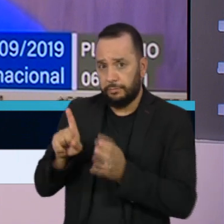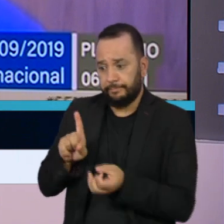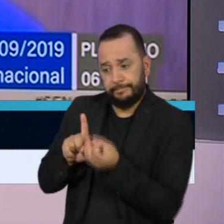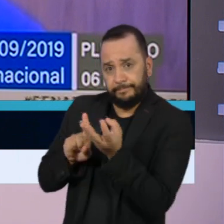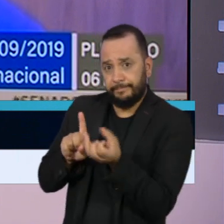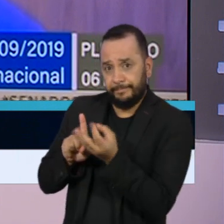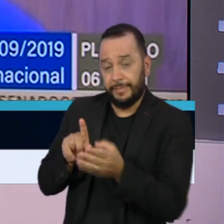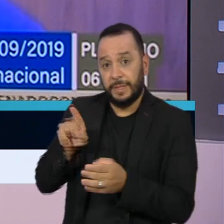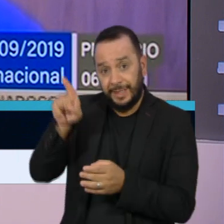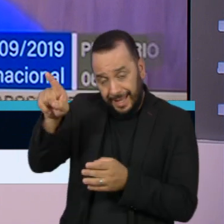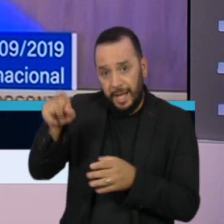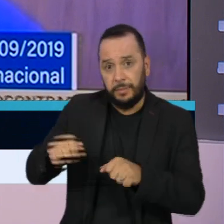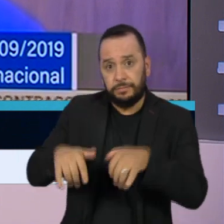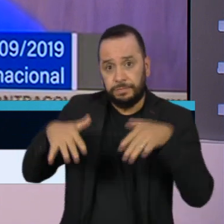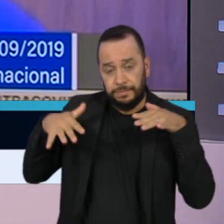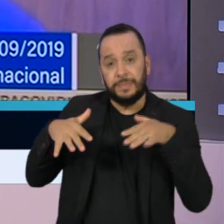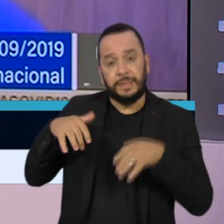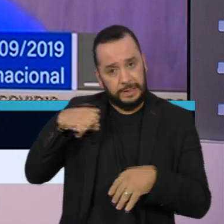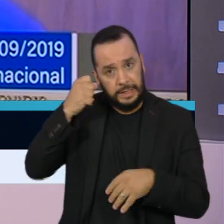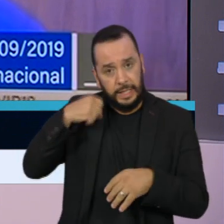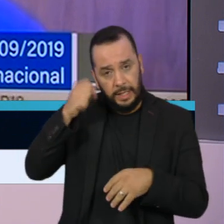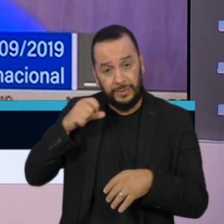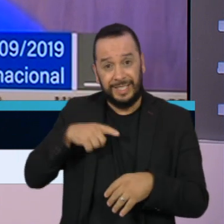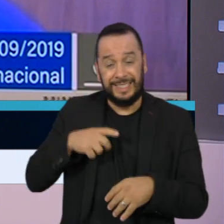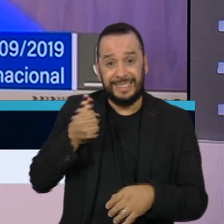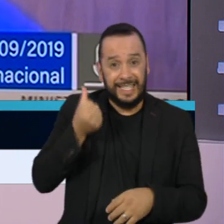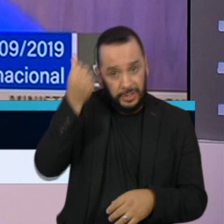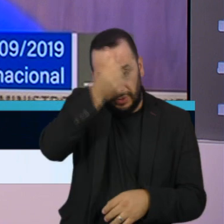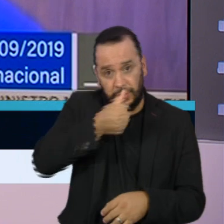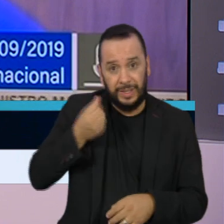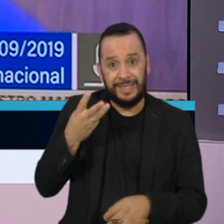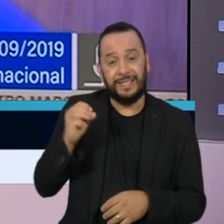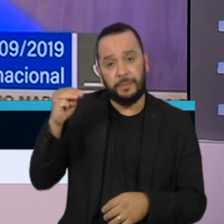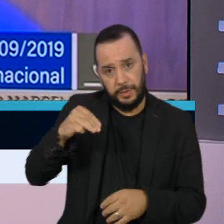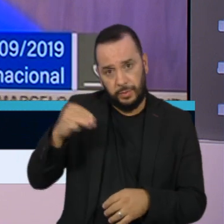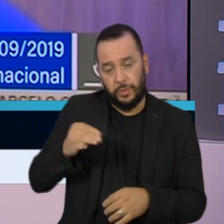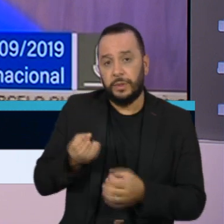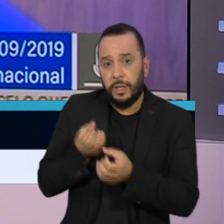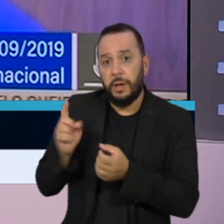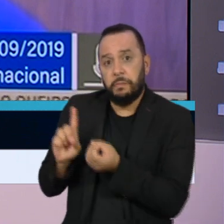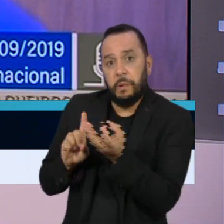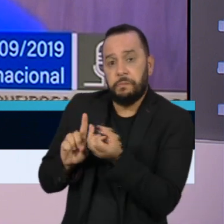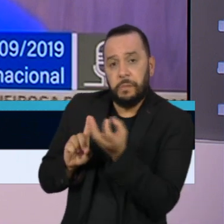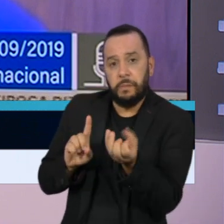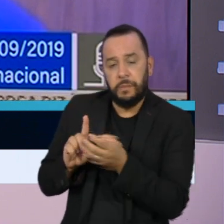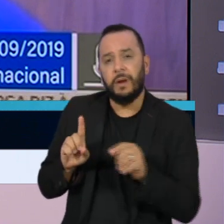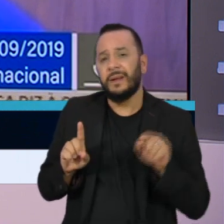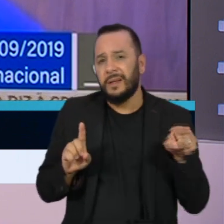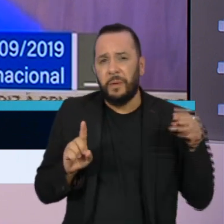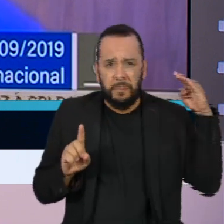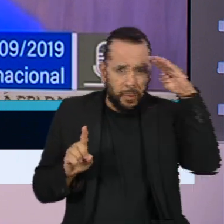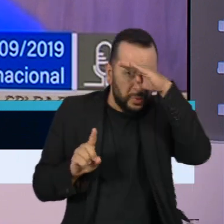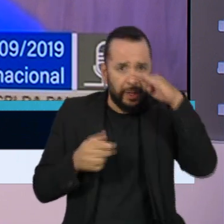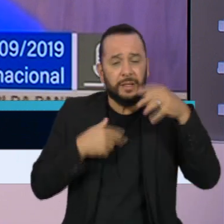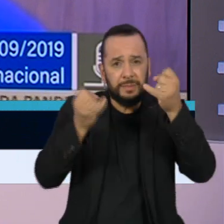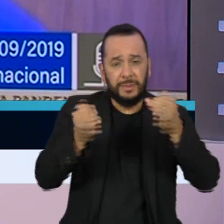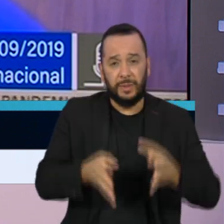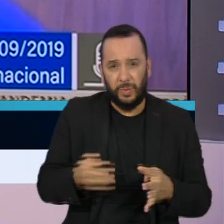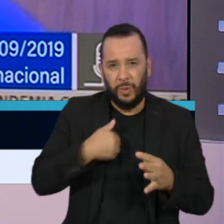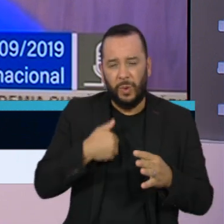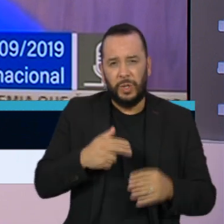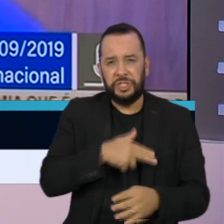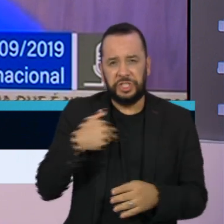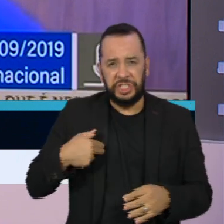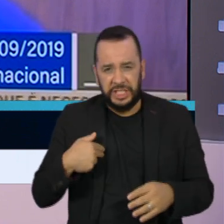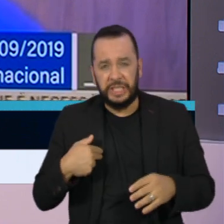horas e meia de depoimento. Questionado sobre as declarações do presidente Jair Bolsonaro de haver uma guerra química provocada pela